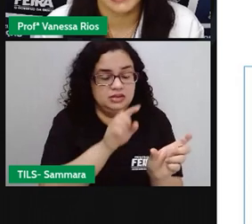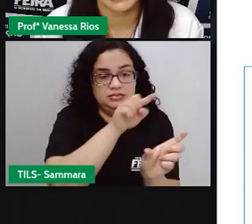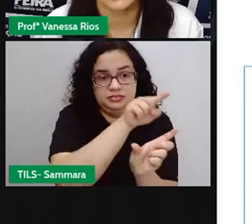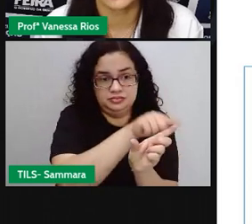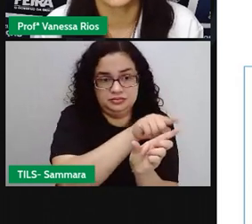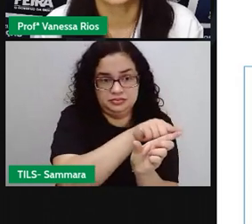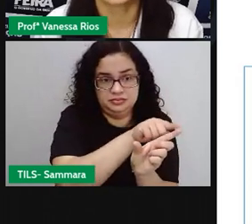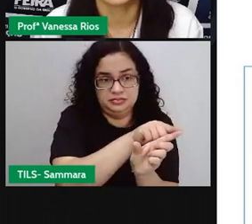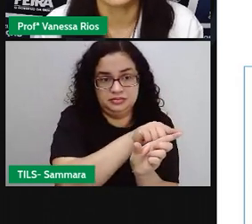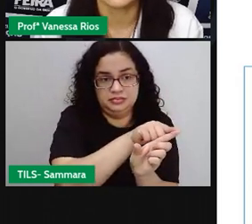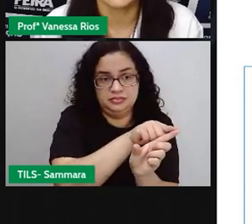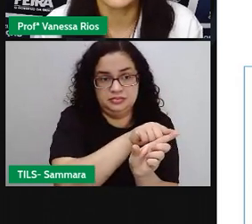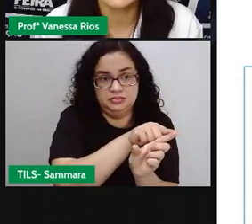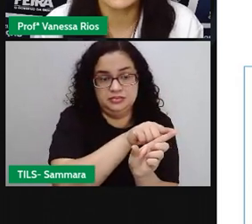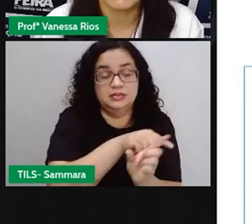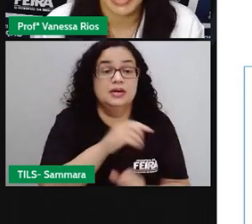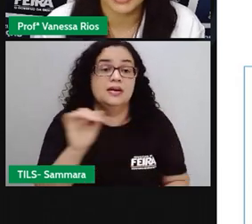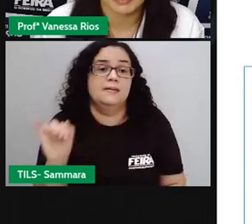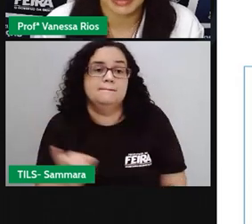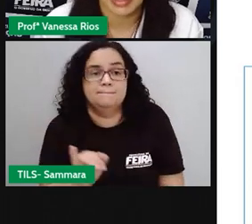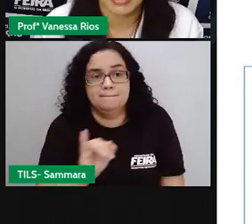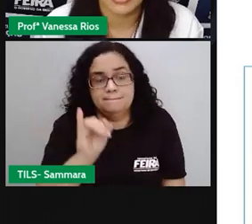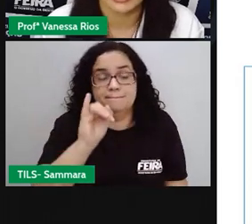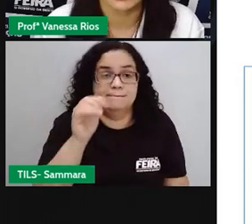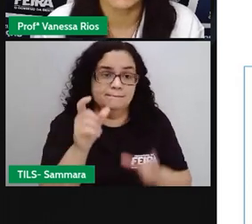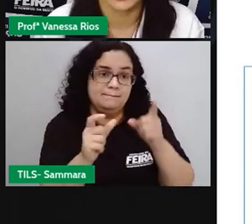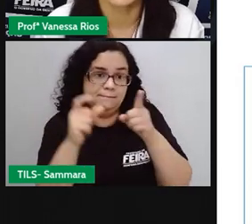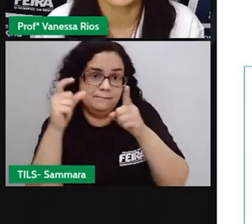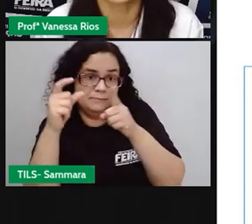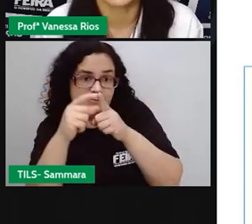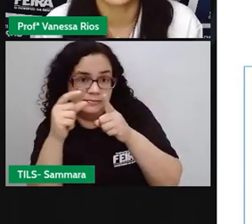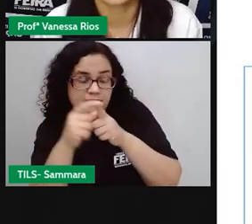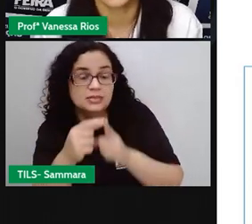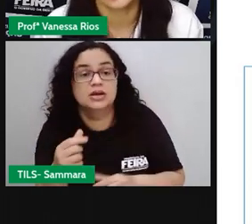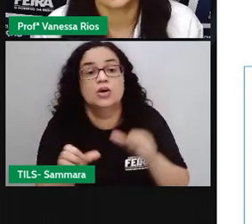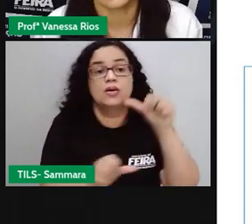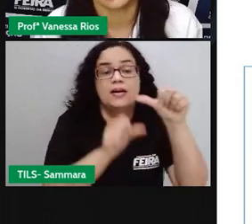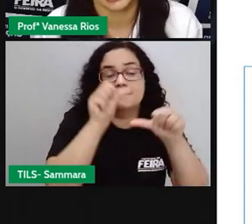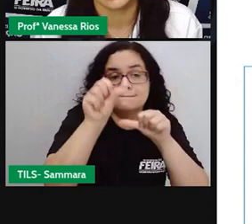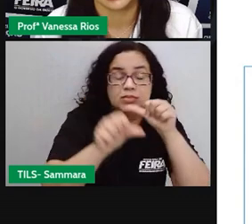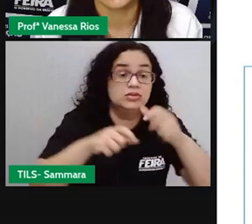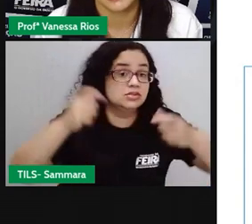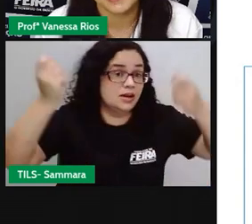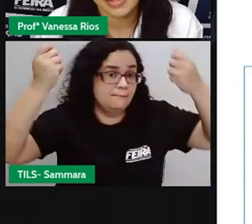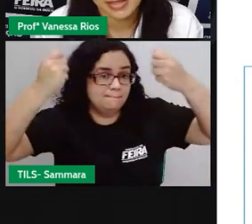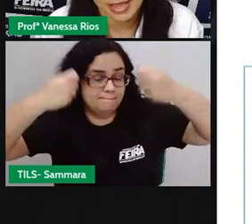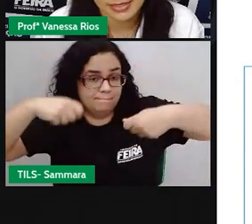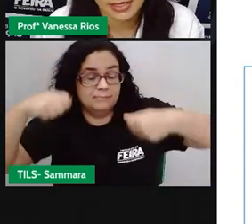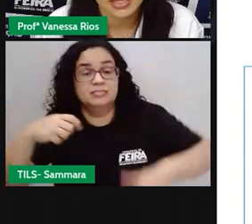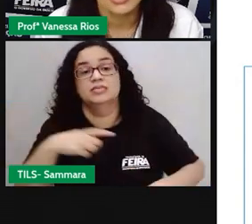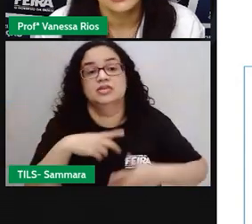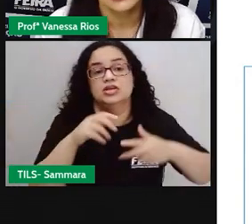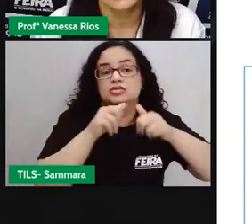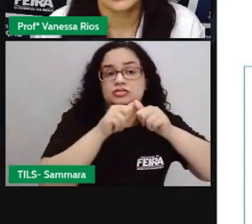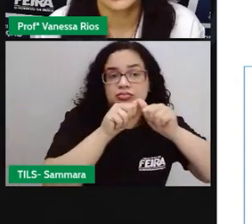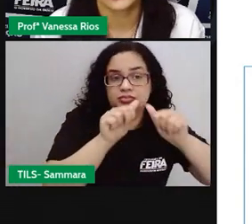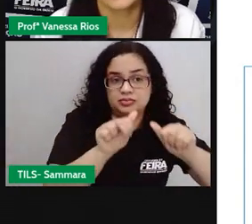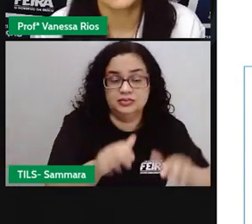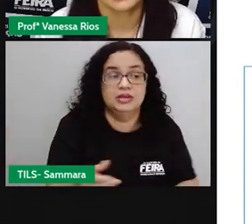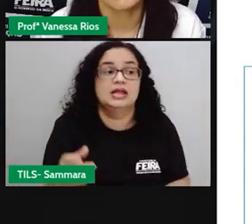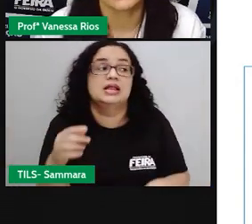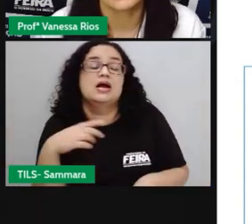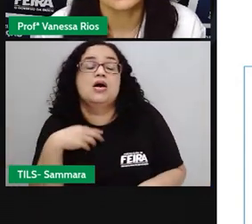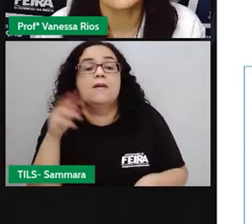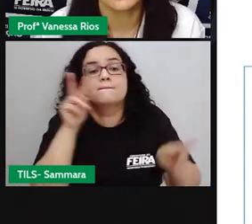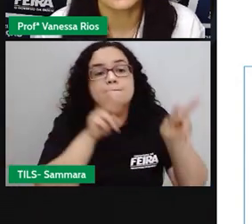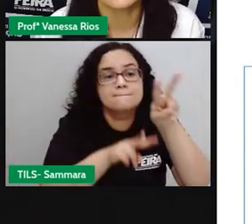que é uma parte principal da palavra e que com as alterações necessárias ela permanece. Então a gente